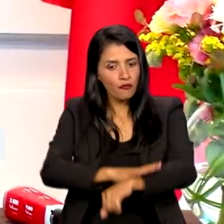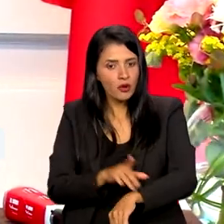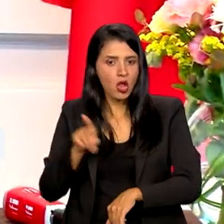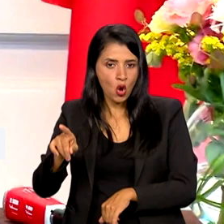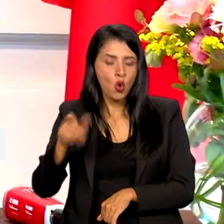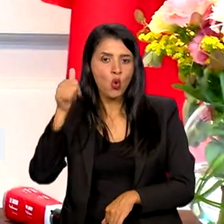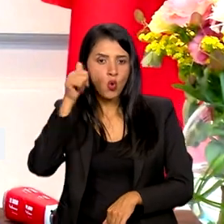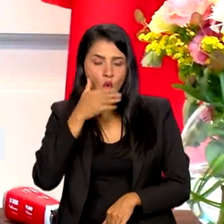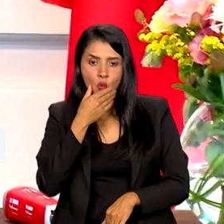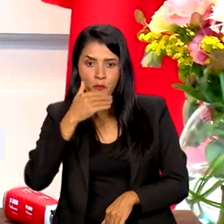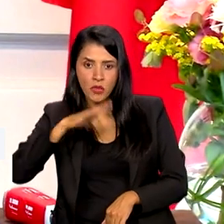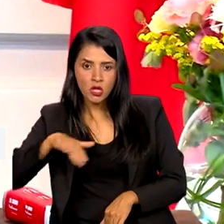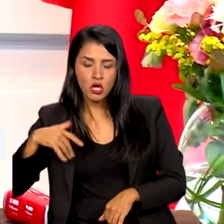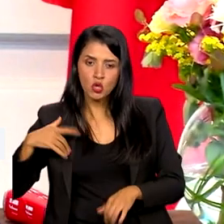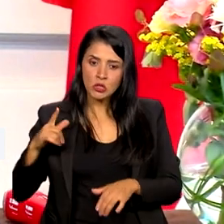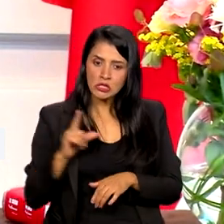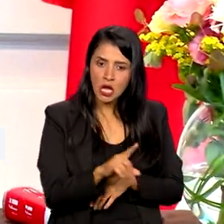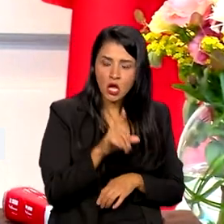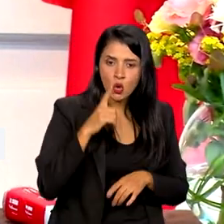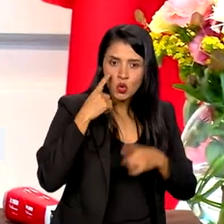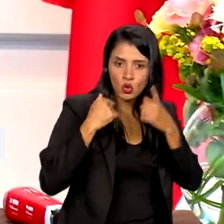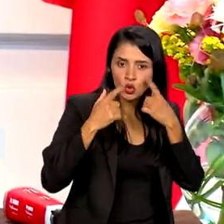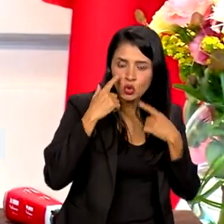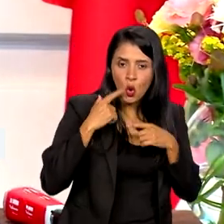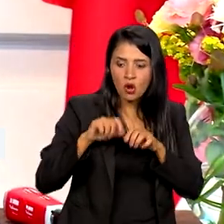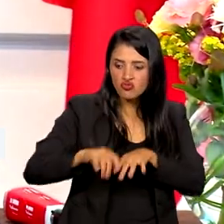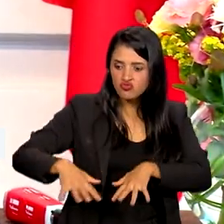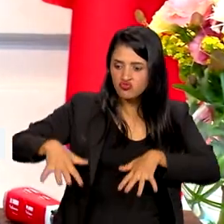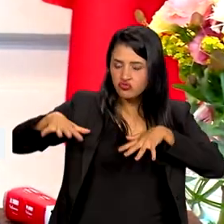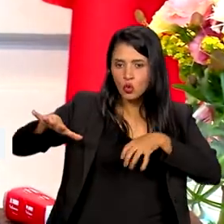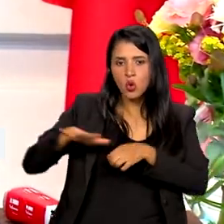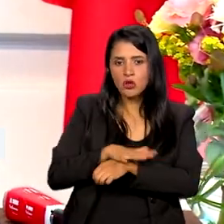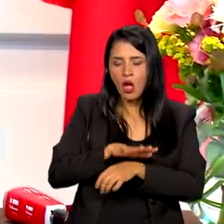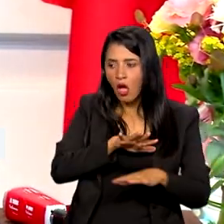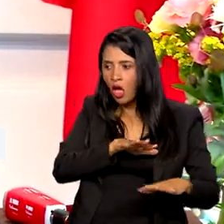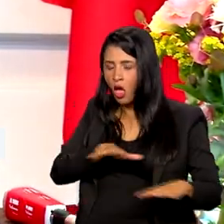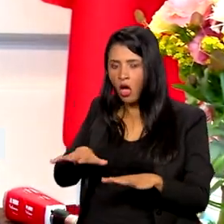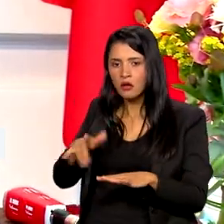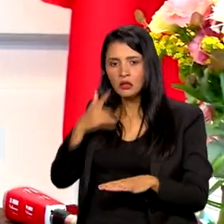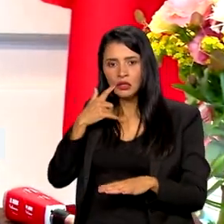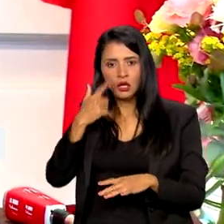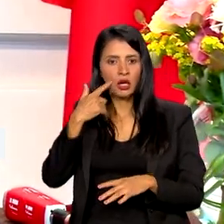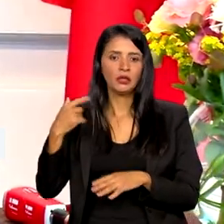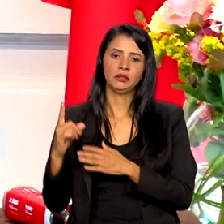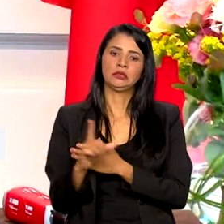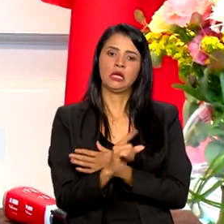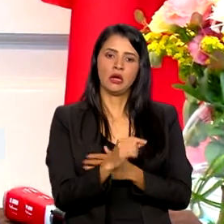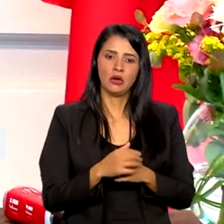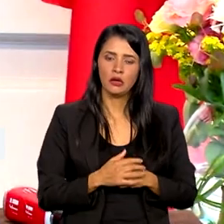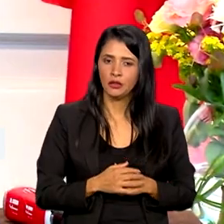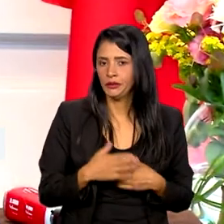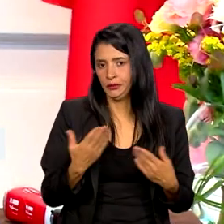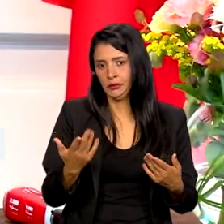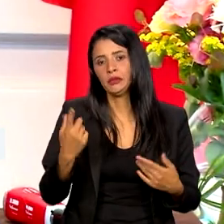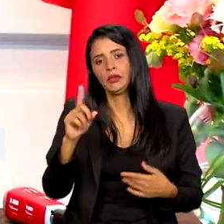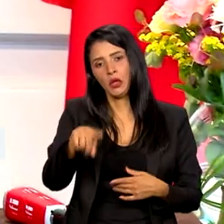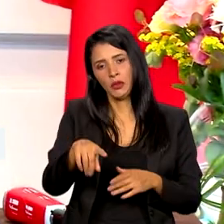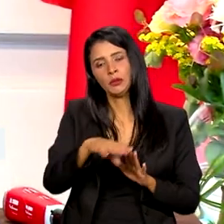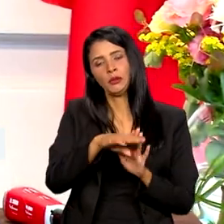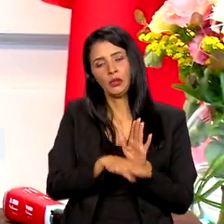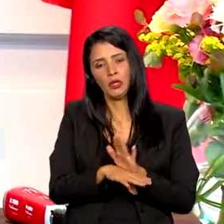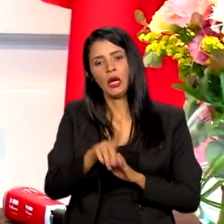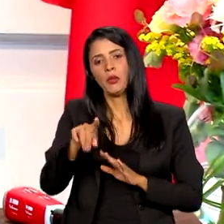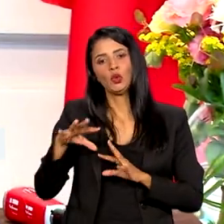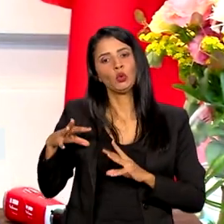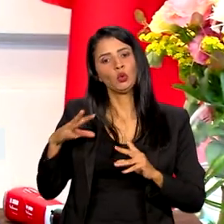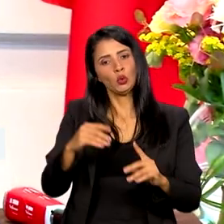sai chorando de dentro de um estádio que estava lotado, do ginásio. Então, esse programa a gente visa para além de tudo, mas principalmente, te dando aí